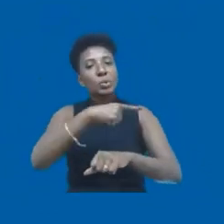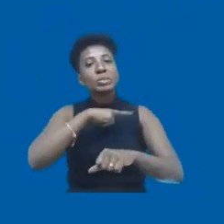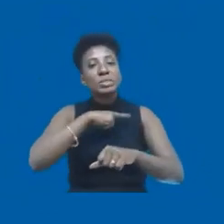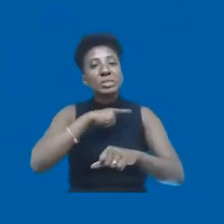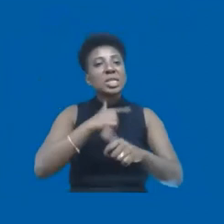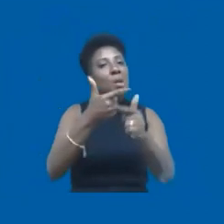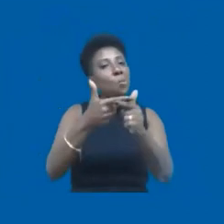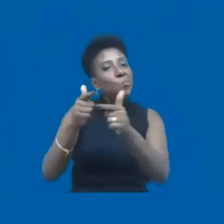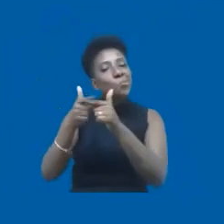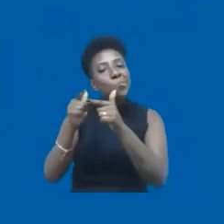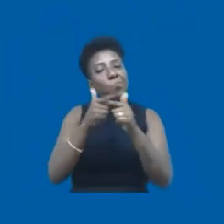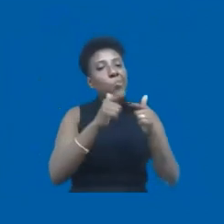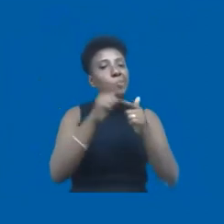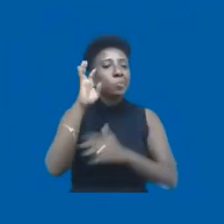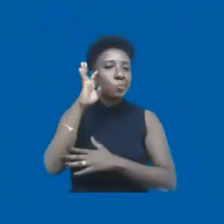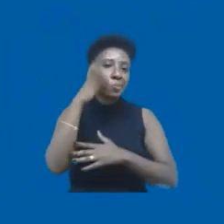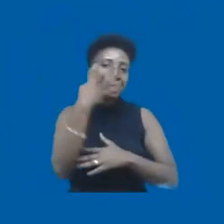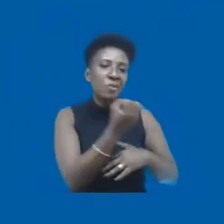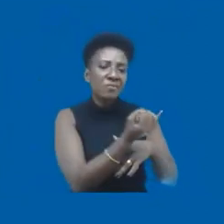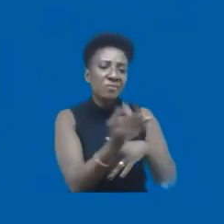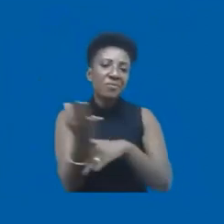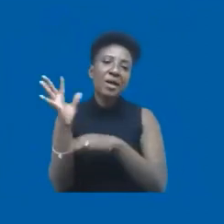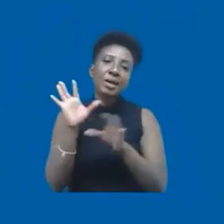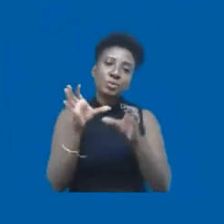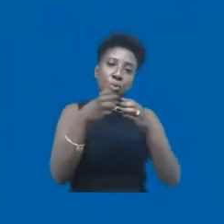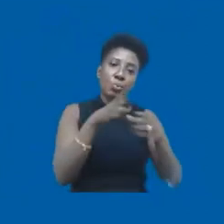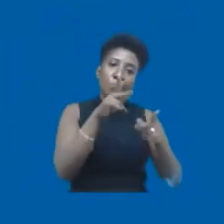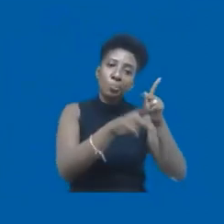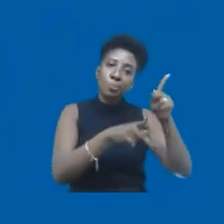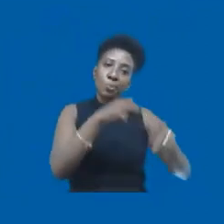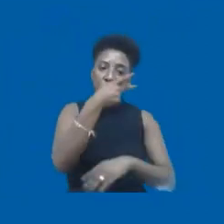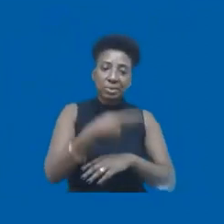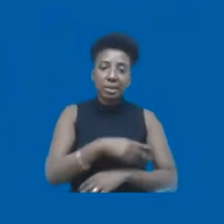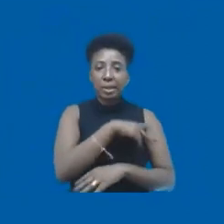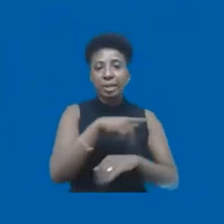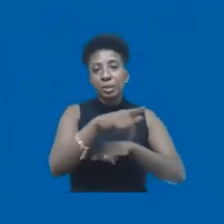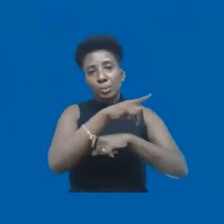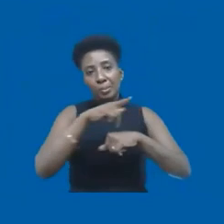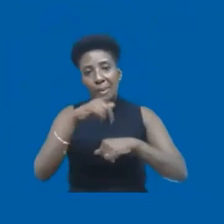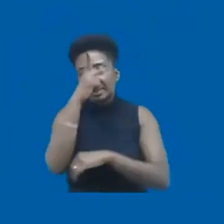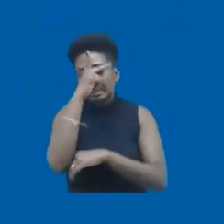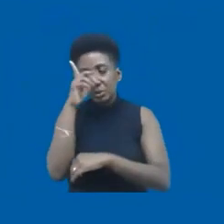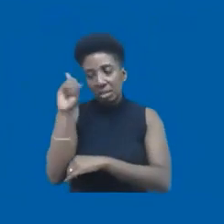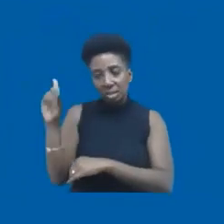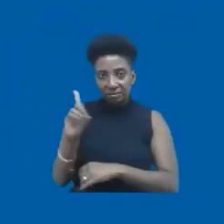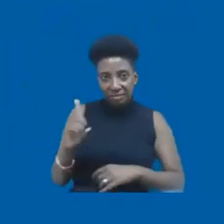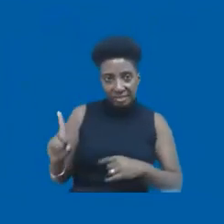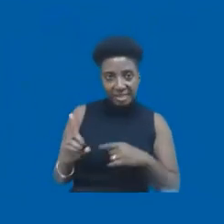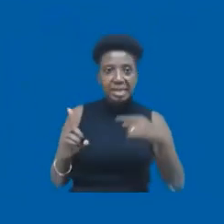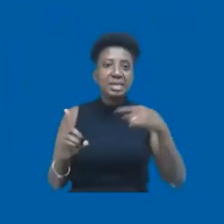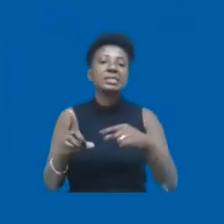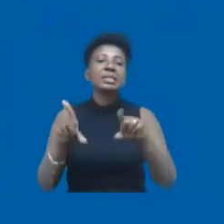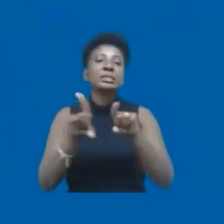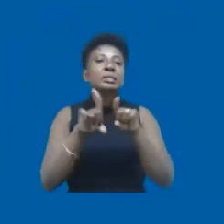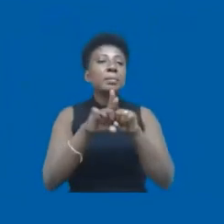serem resolvidas com vários grupos populacionais aqui do nosso país, com as pessoas com deficiência, com N